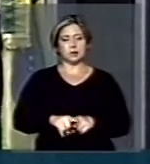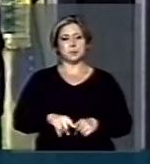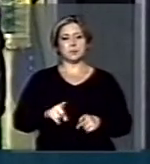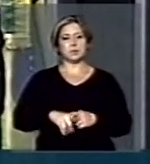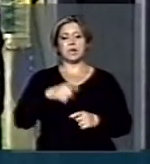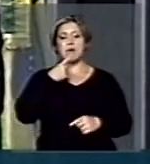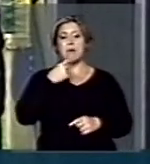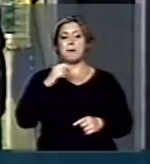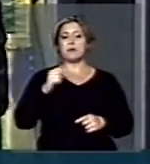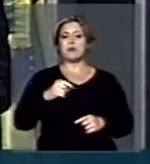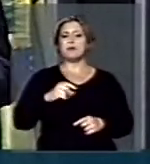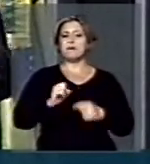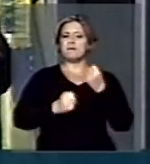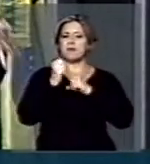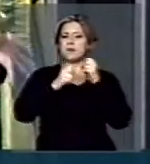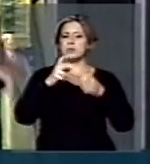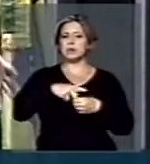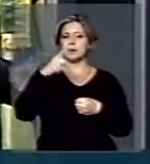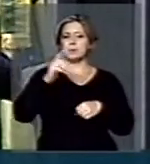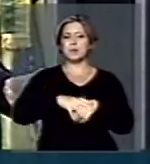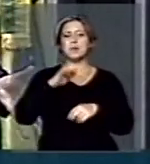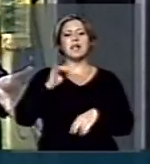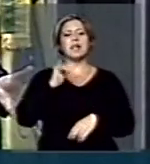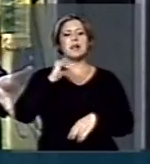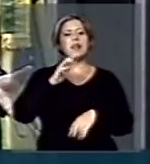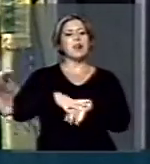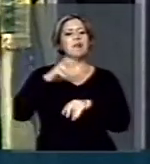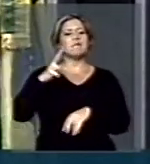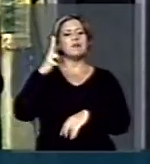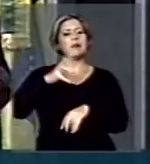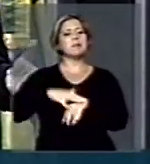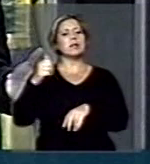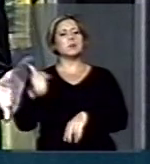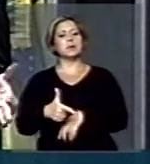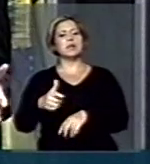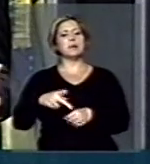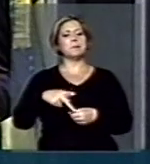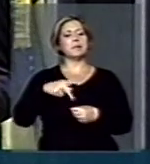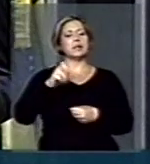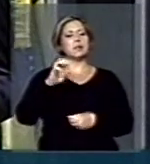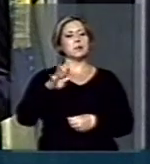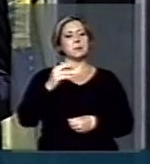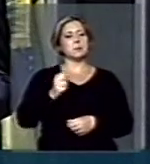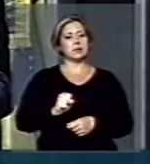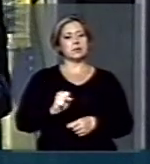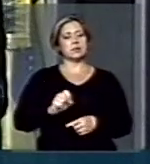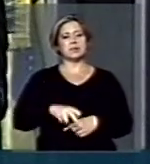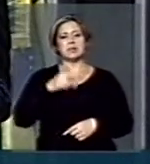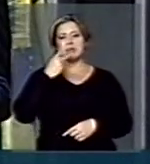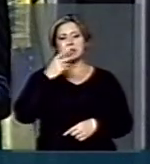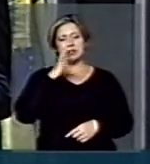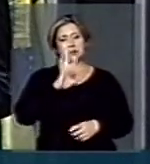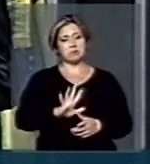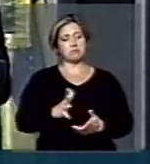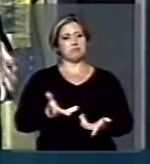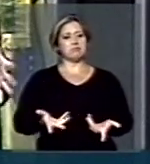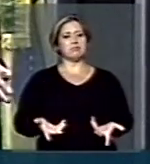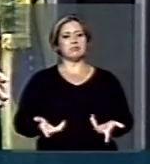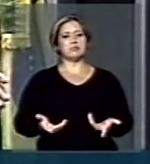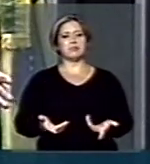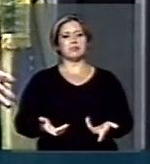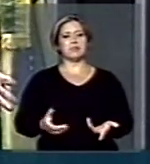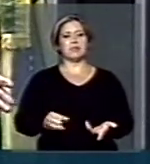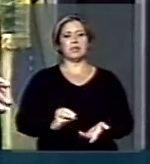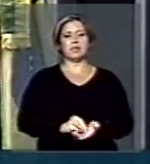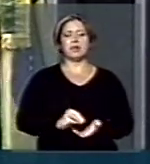muito inferior à Petrobras, vale mais do que a Petrobras. É uma desmoralização... Só para concluir, presidente. É uma